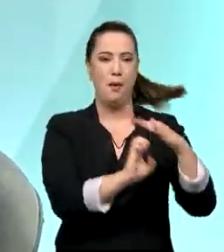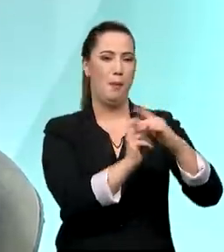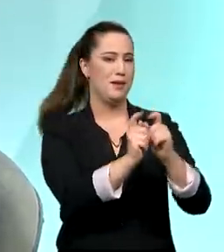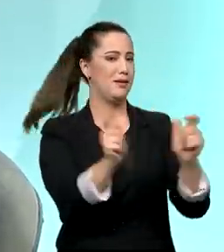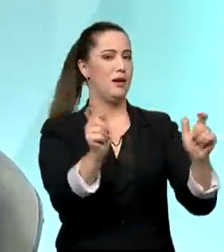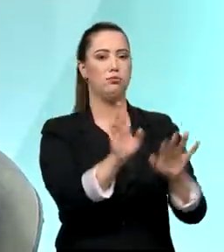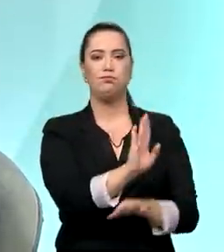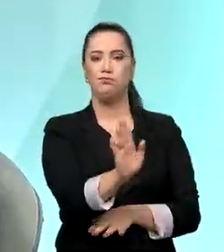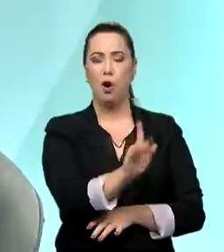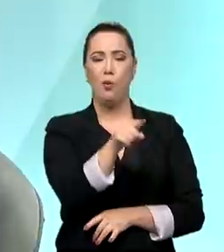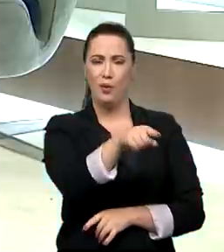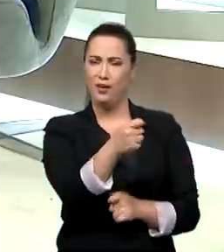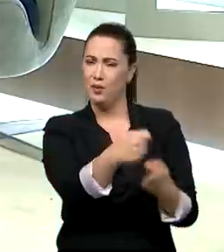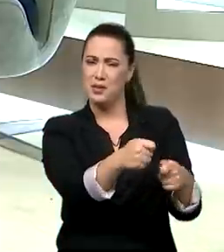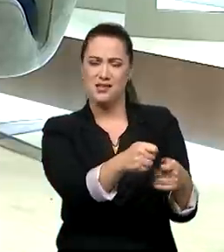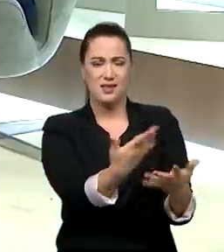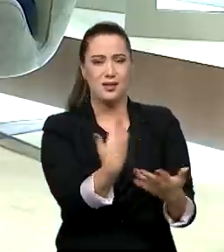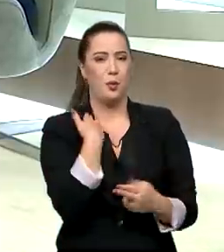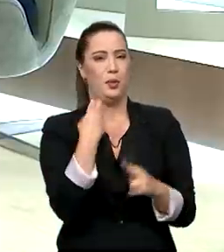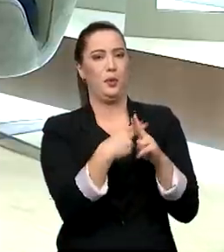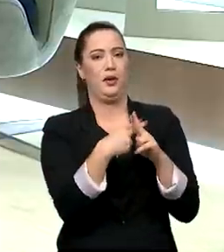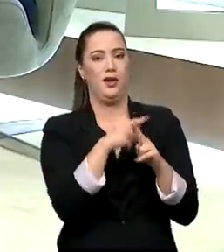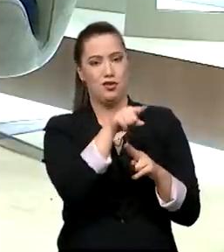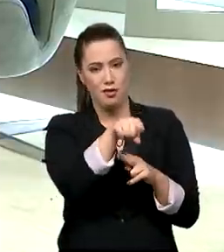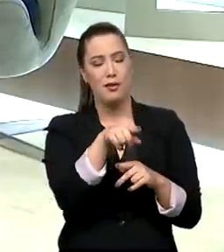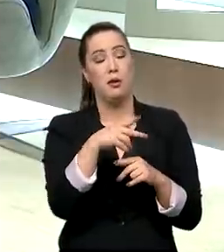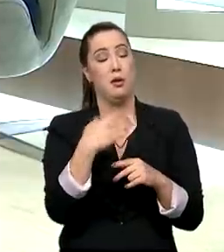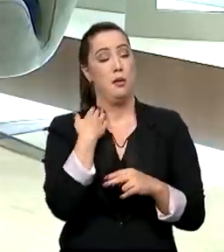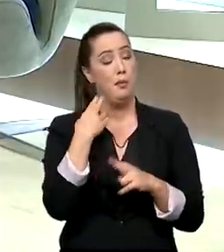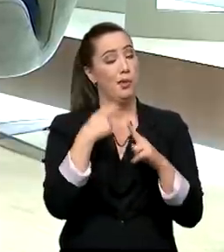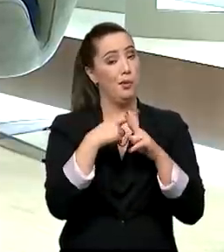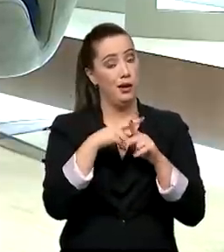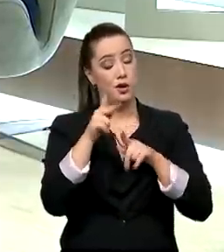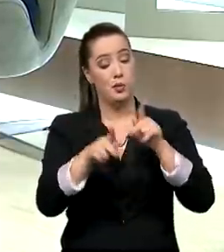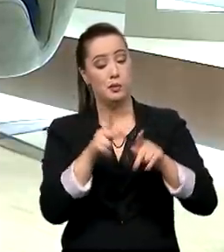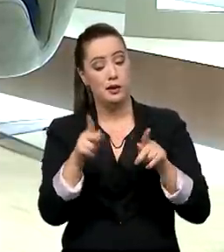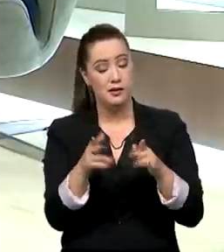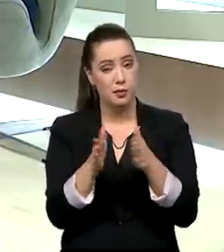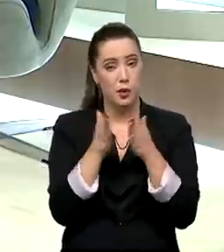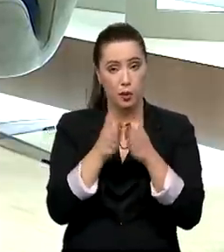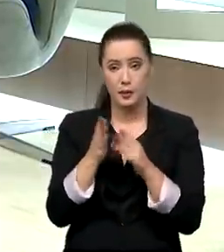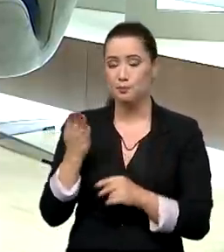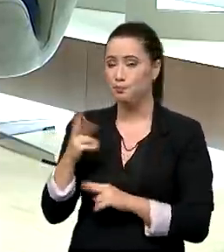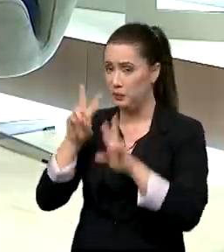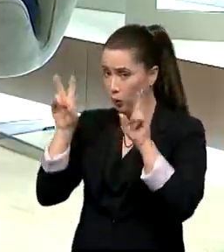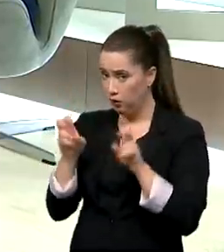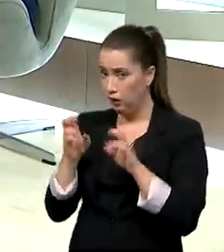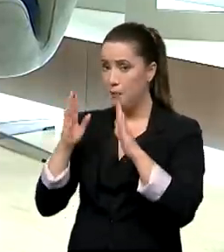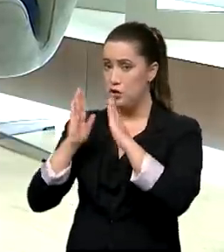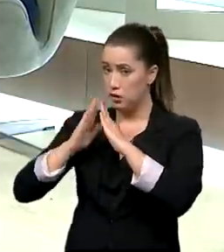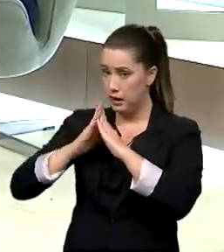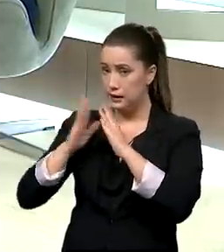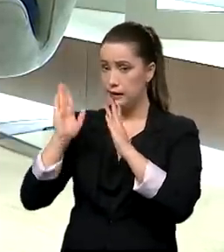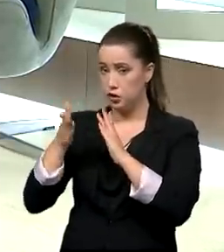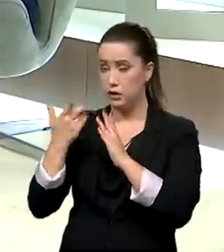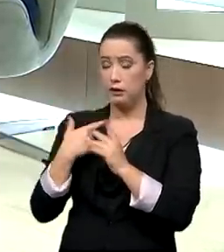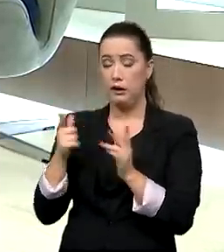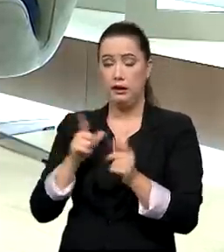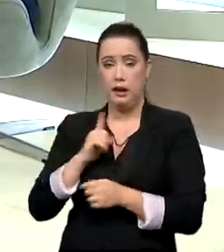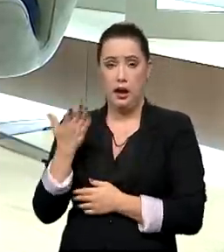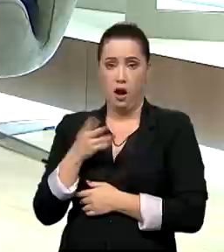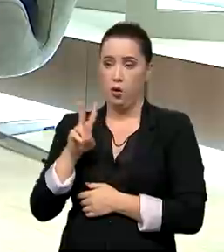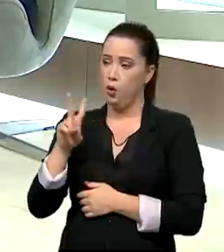de novo, não precisam da caixa. Pegando o gancho da moradia, a caixa lançou, nesse segundo semestre de 2021, um habit seguro,